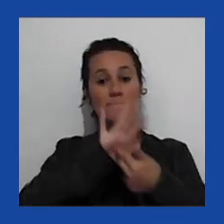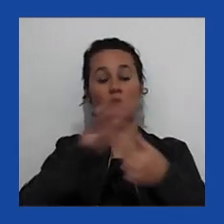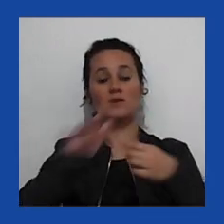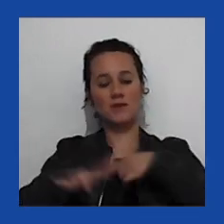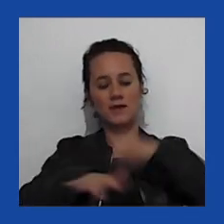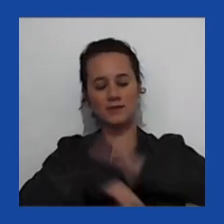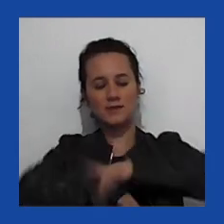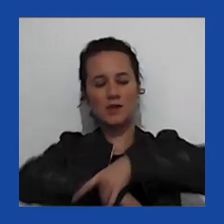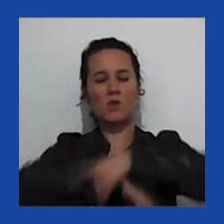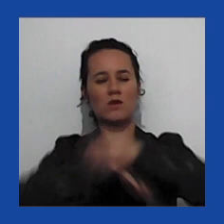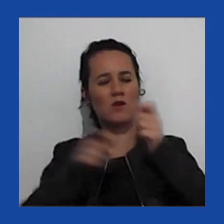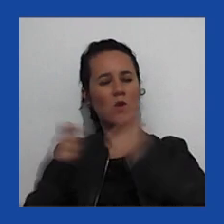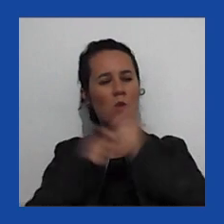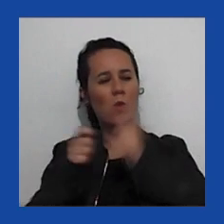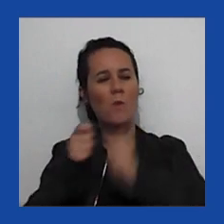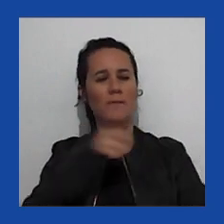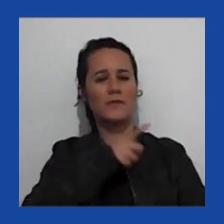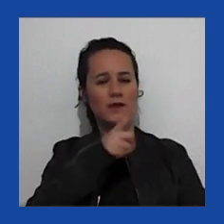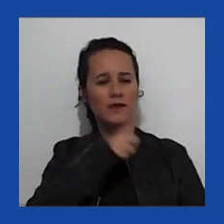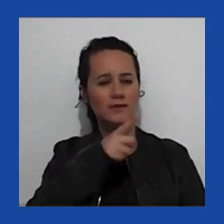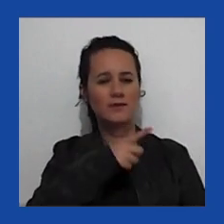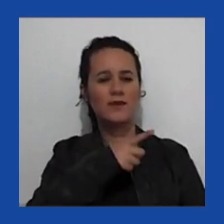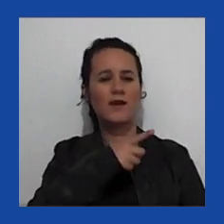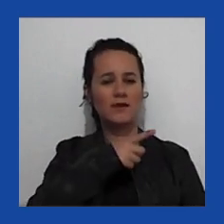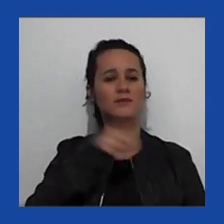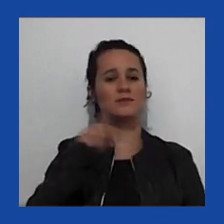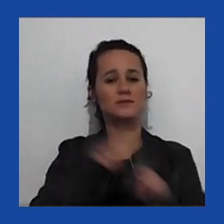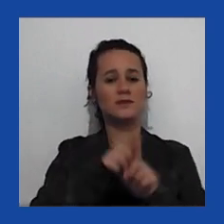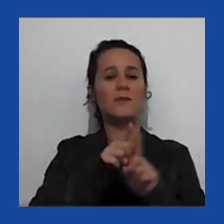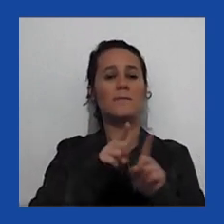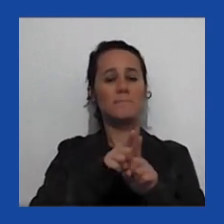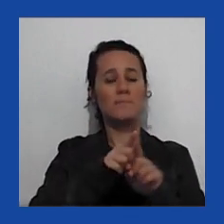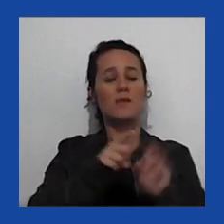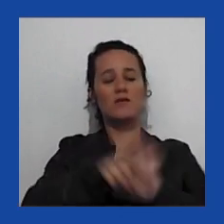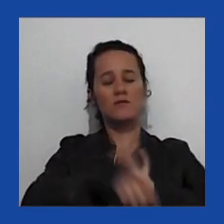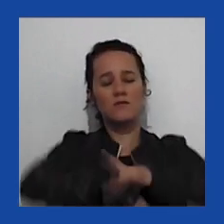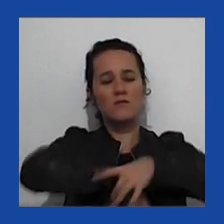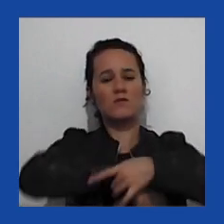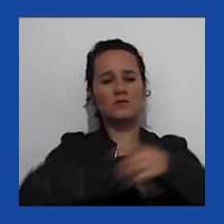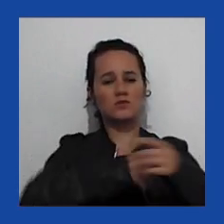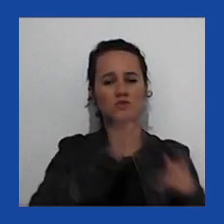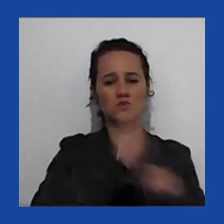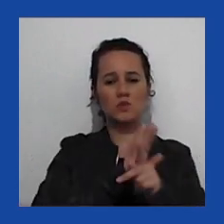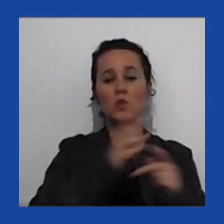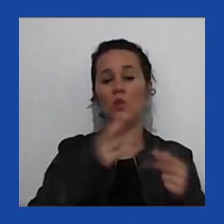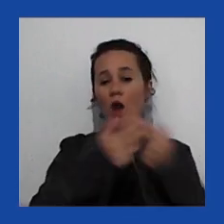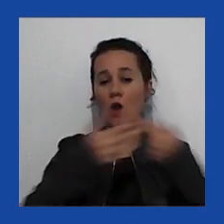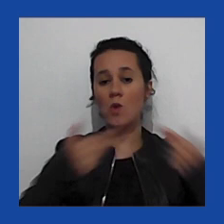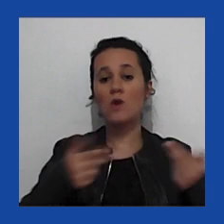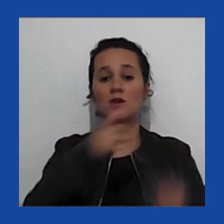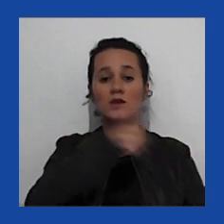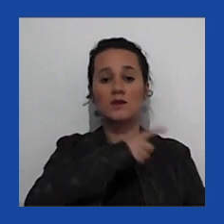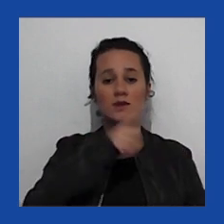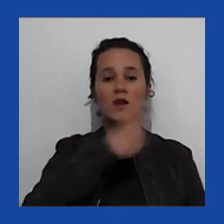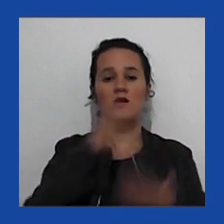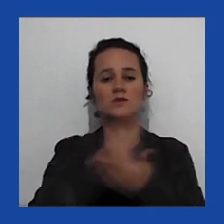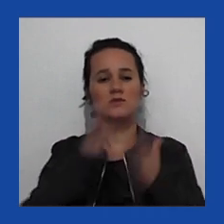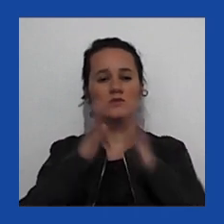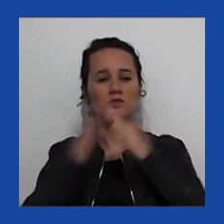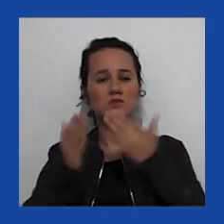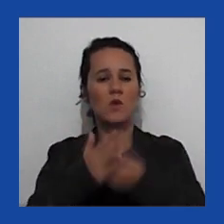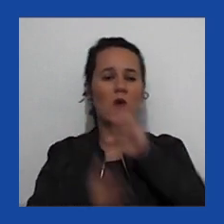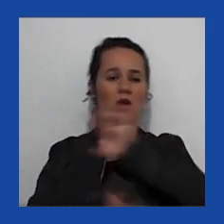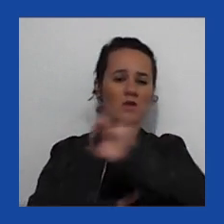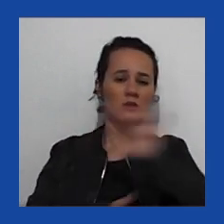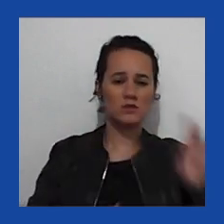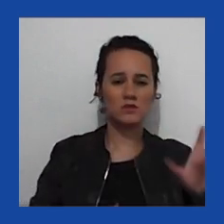econômica e física, a valores postmateriais, enfatizando escolhas livres e expressão individual